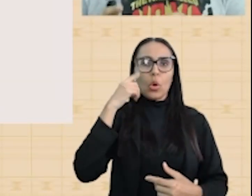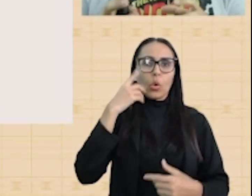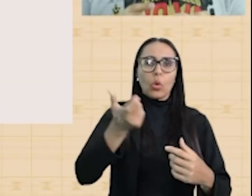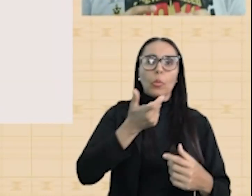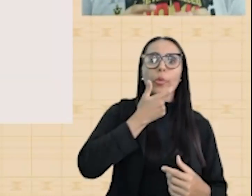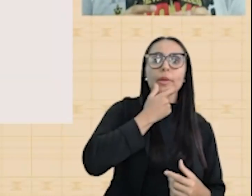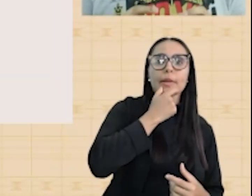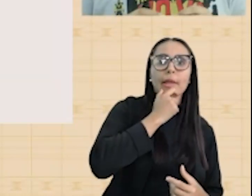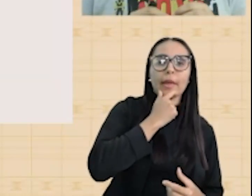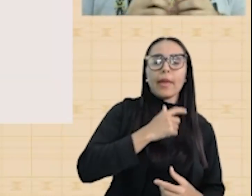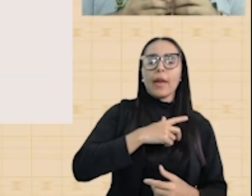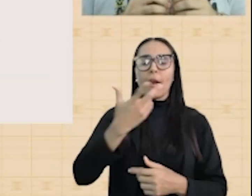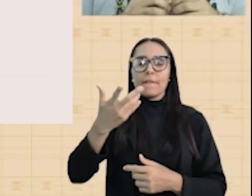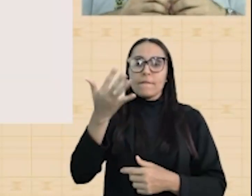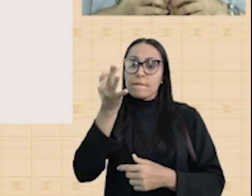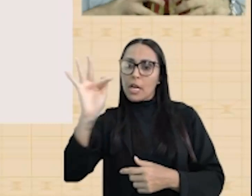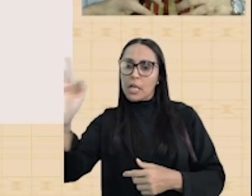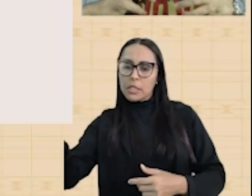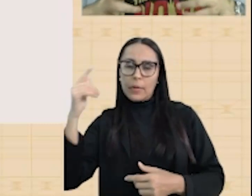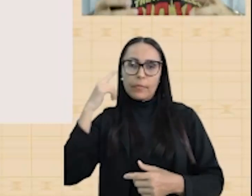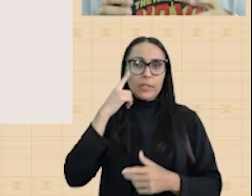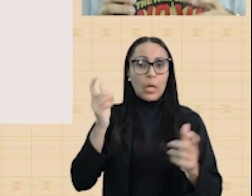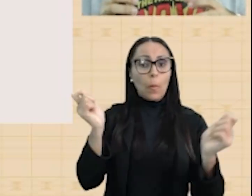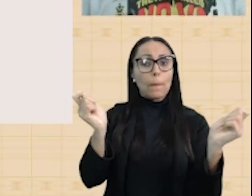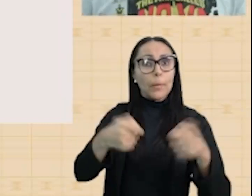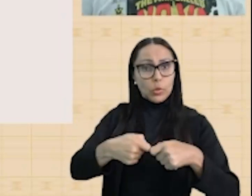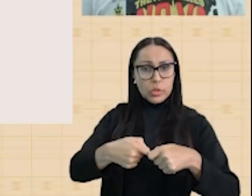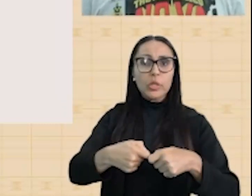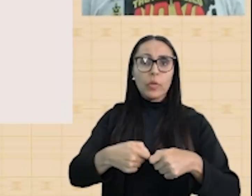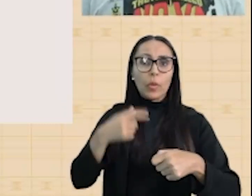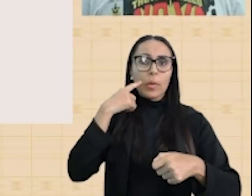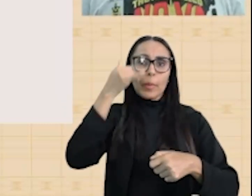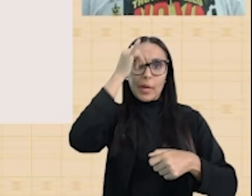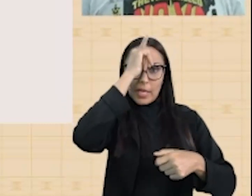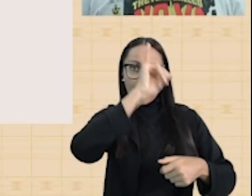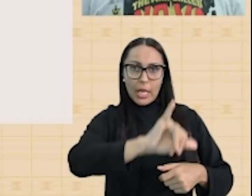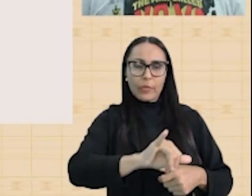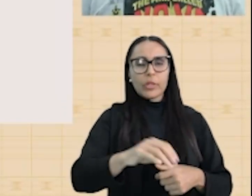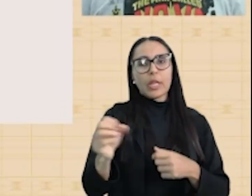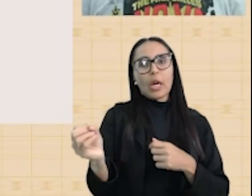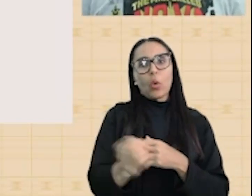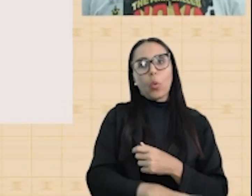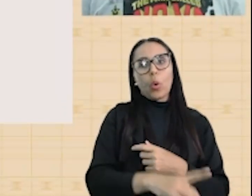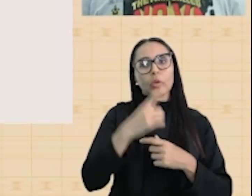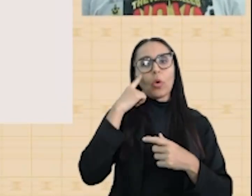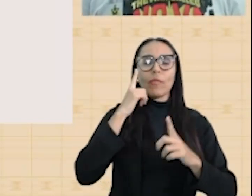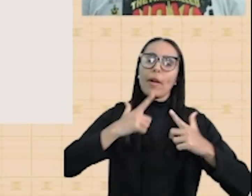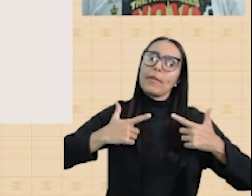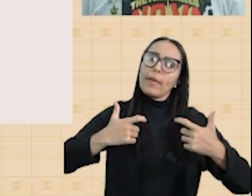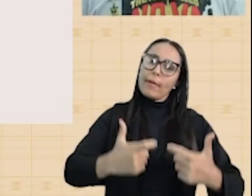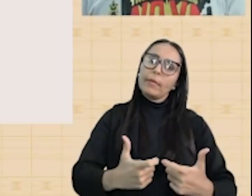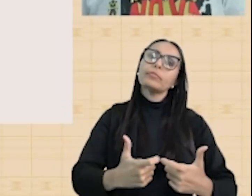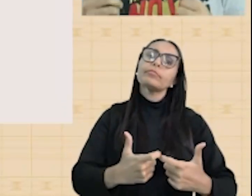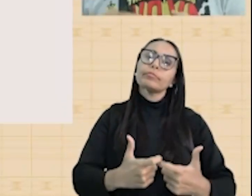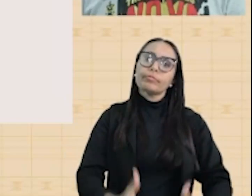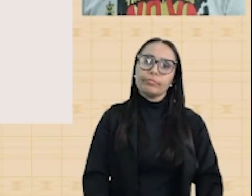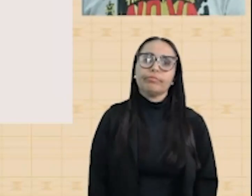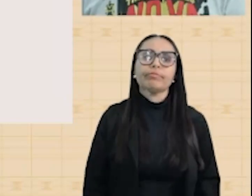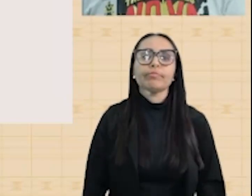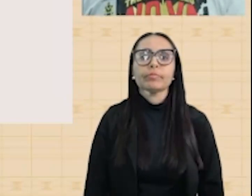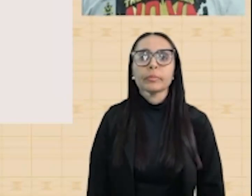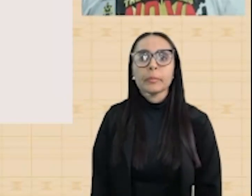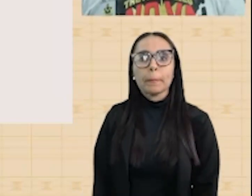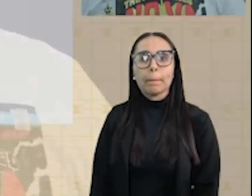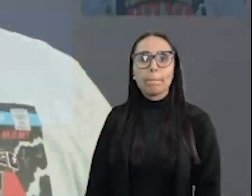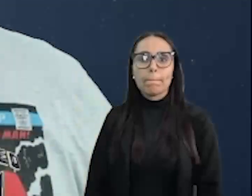Inglaterra e França fizeram o possível para evitar um novo conflito global. Traz aqui